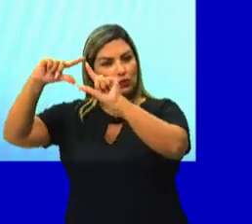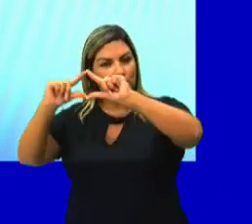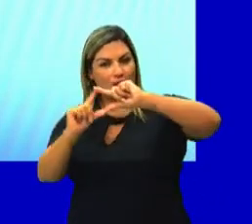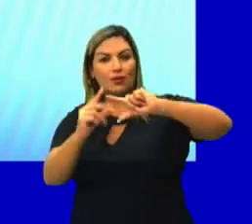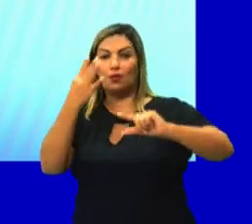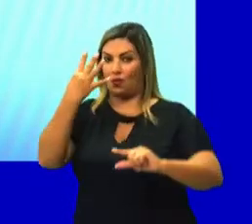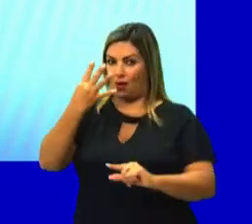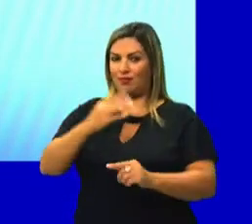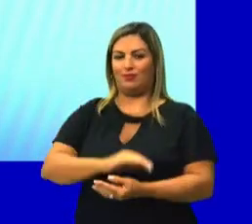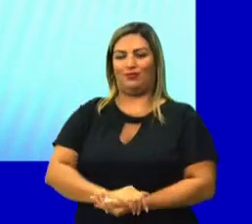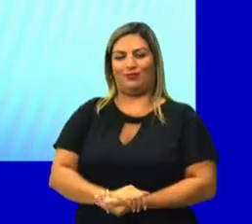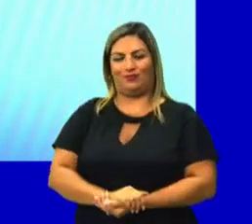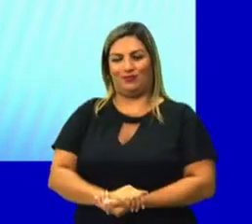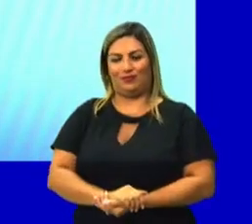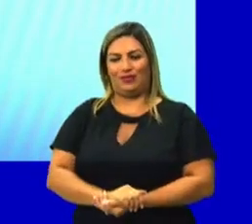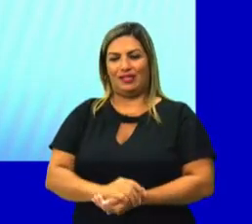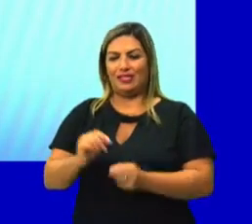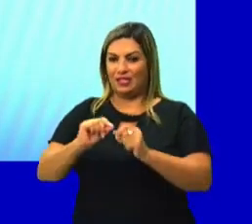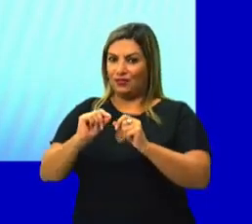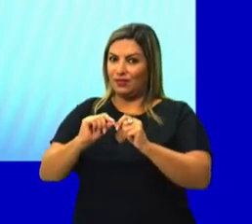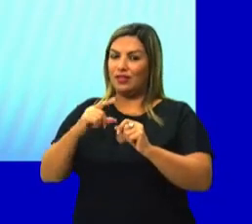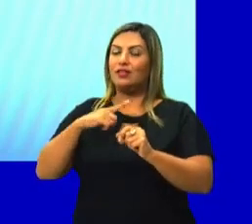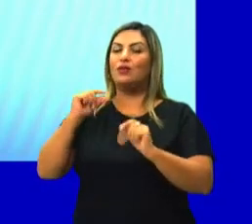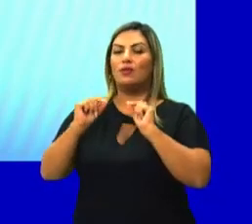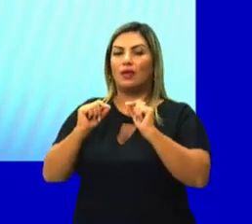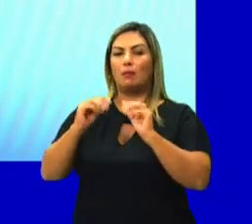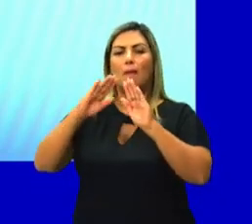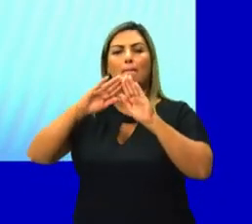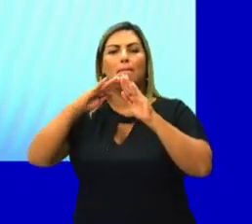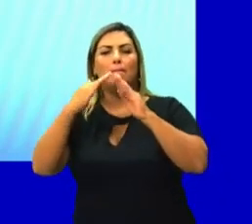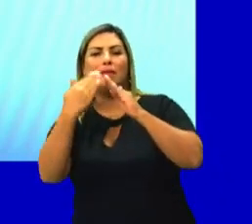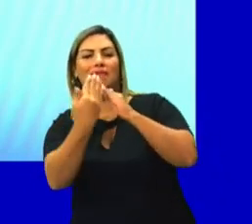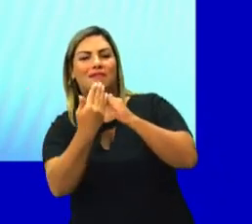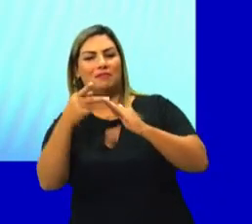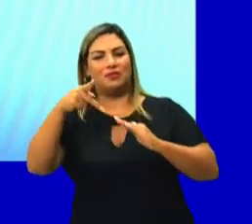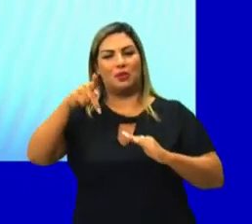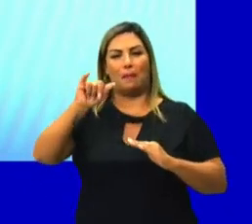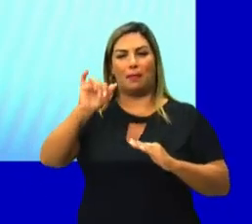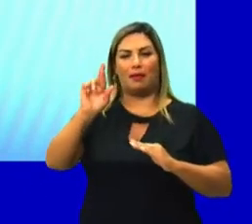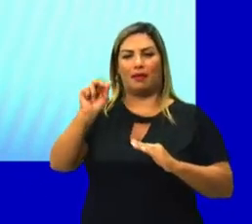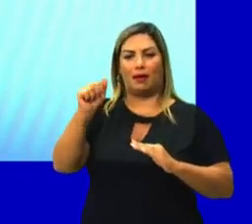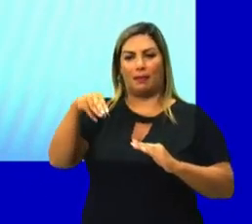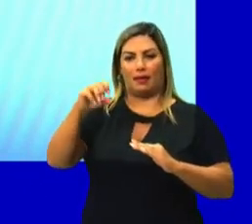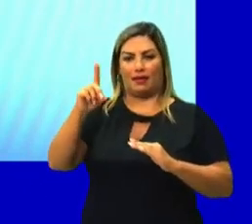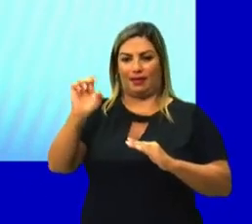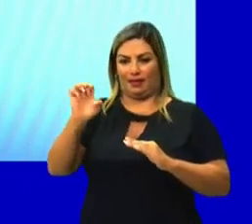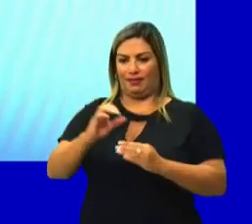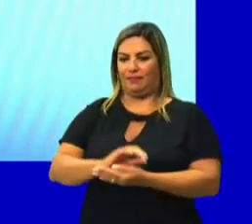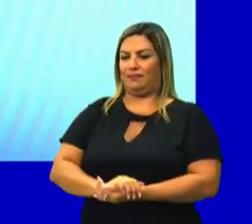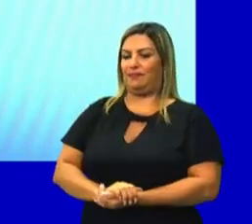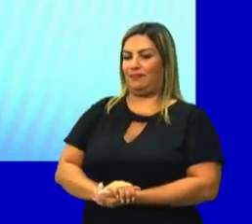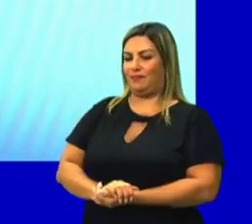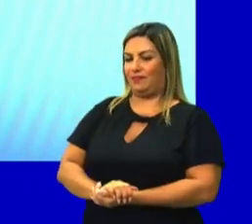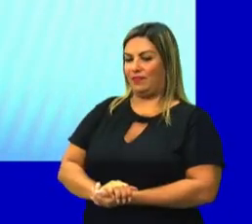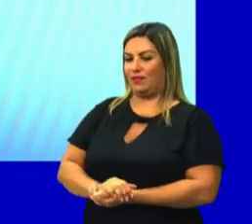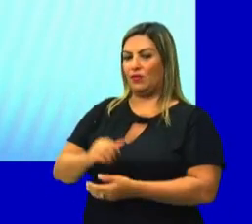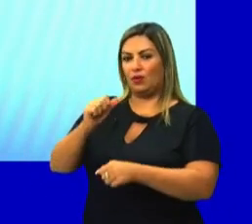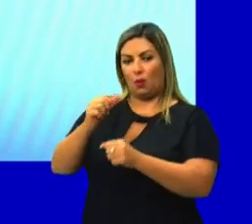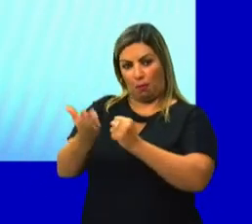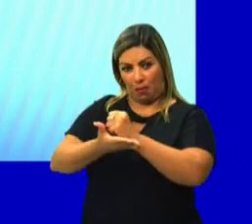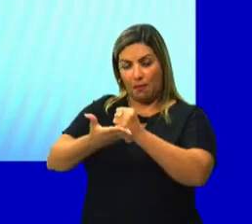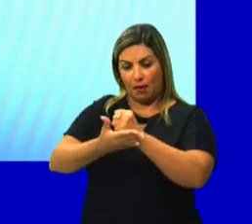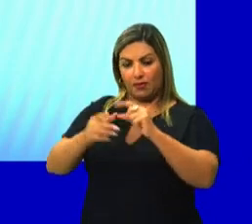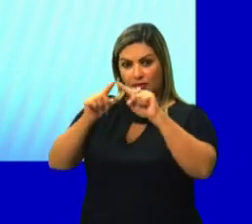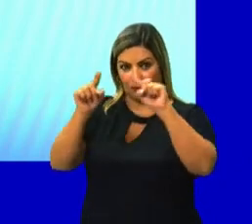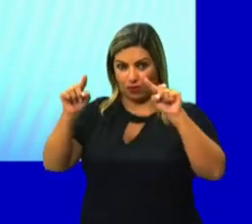e quatro triângulos. Se eu montar isso aqui, gente vai ter uma pirâmide, né? A pirâmide, como vocês podem lembrar aí, é formada por um sólido, é